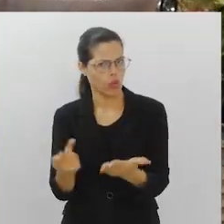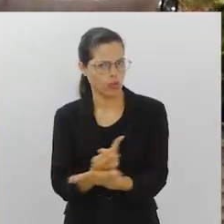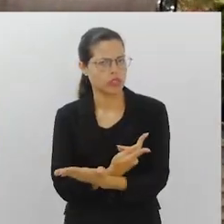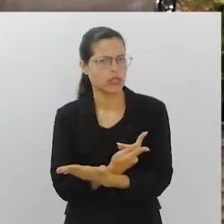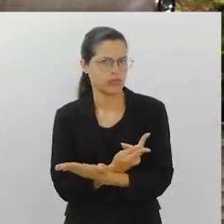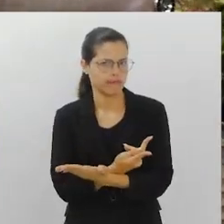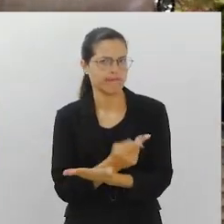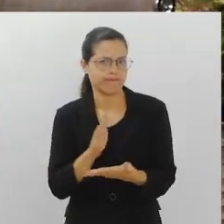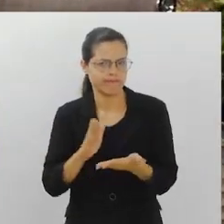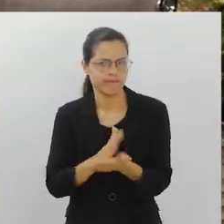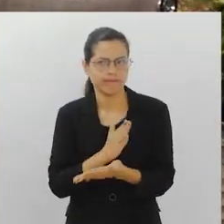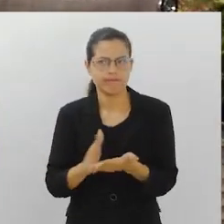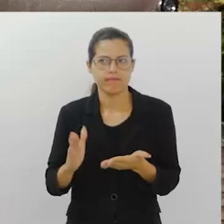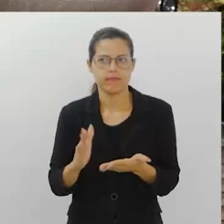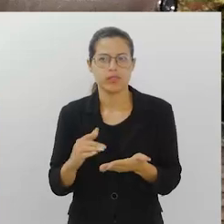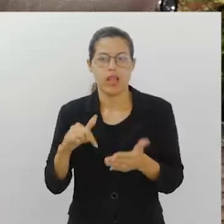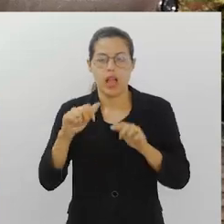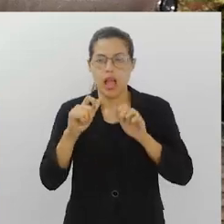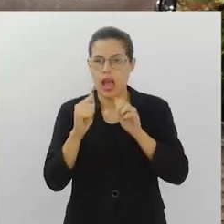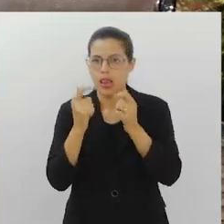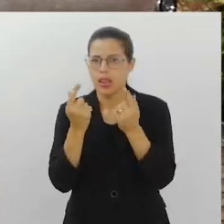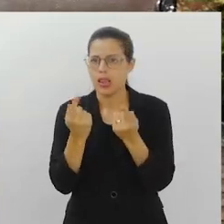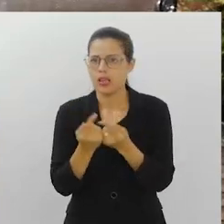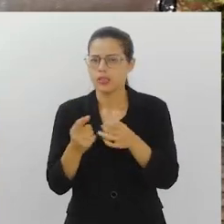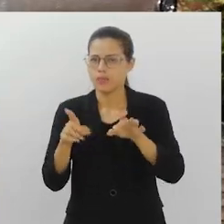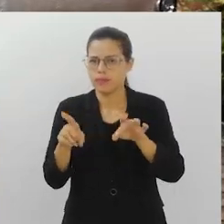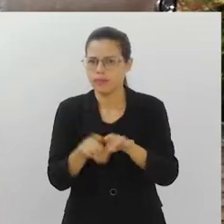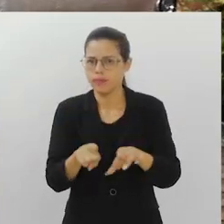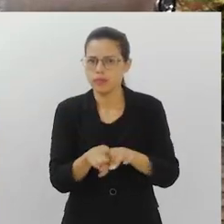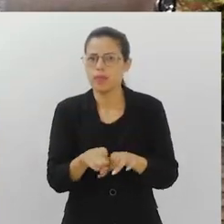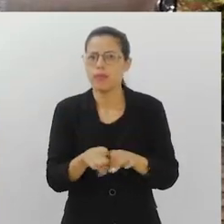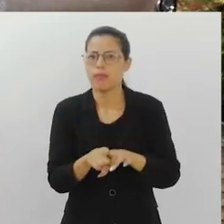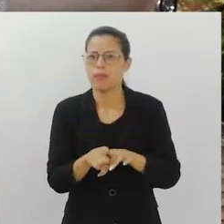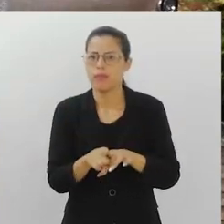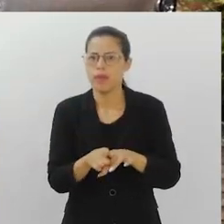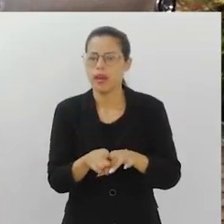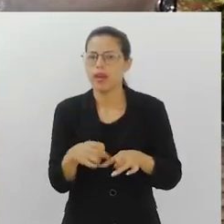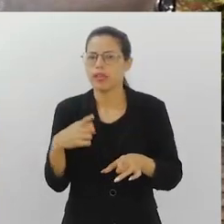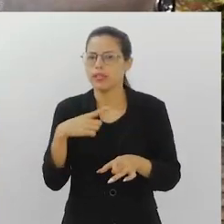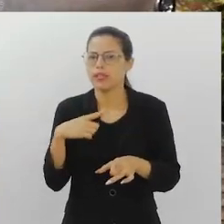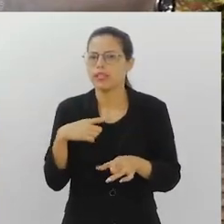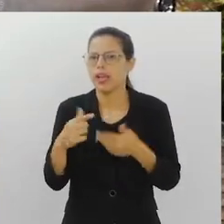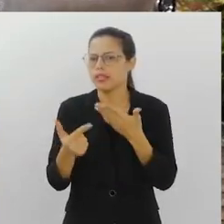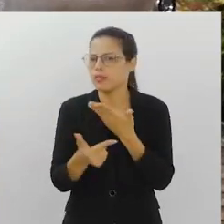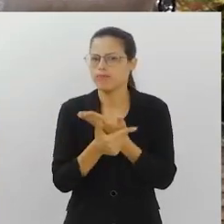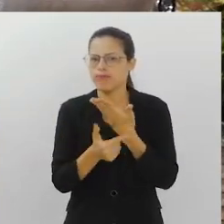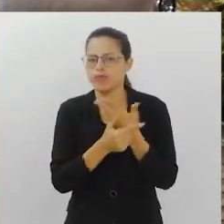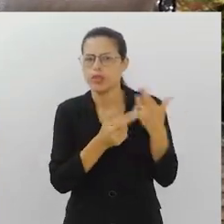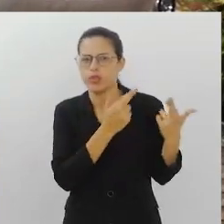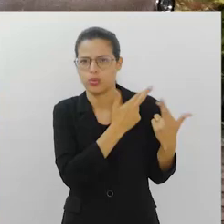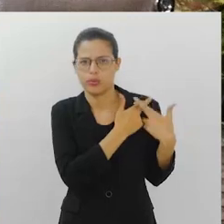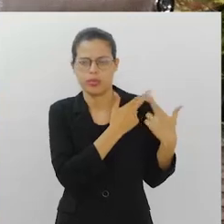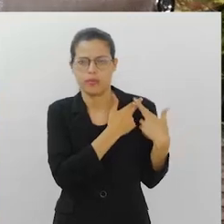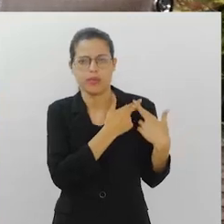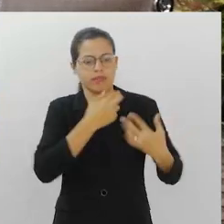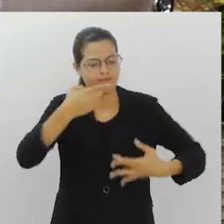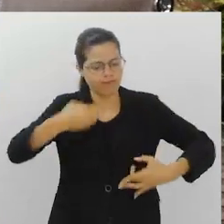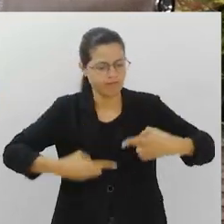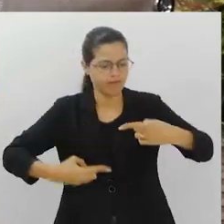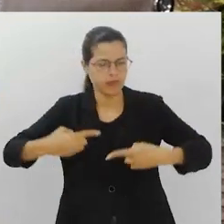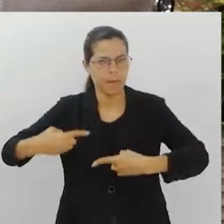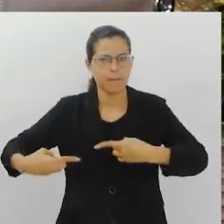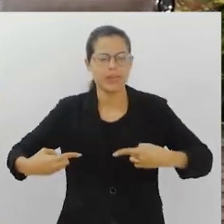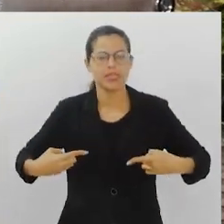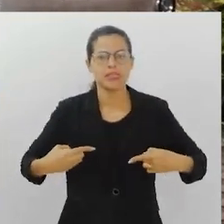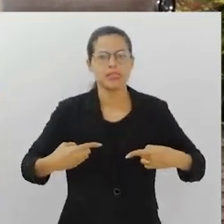em muitos casos. E aí, a Assembleia Legislativa também se coloca nessa posição de participar desse